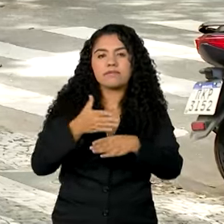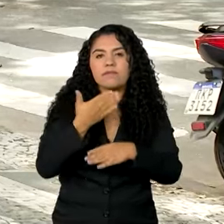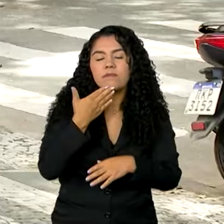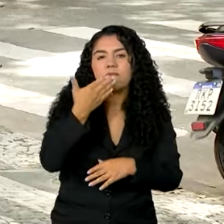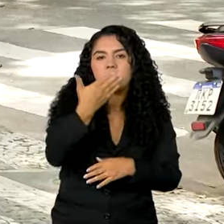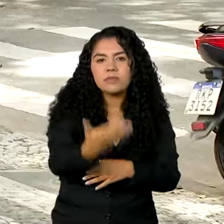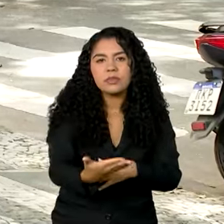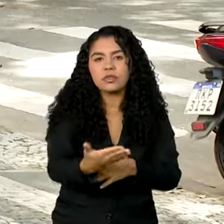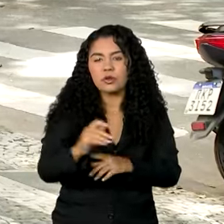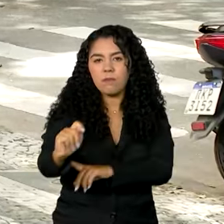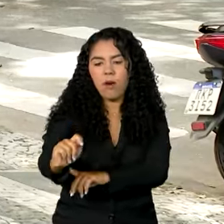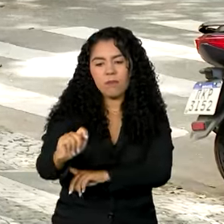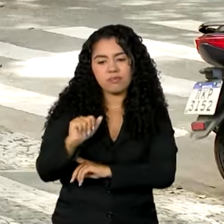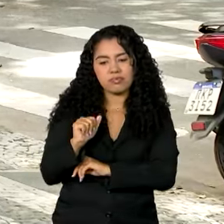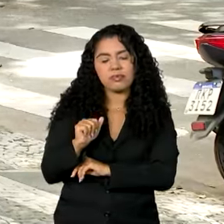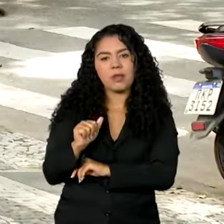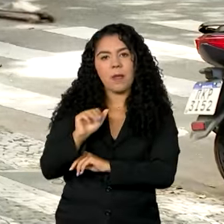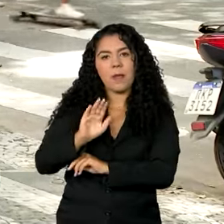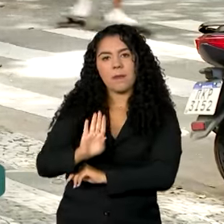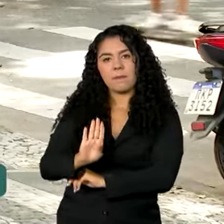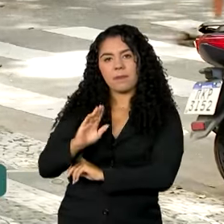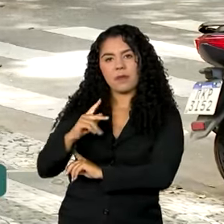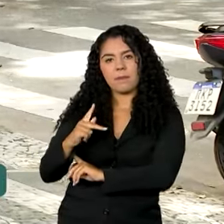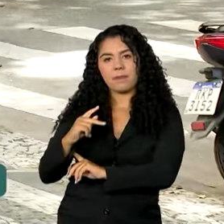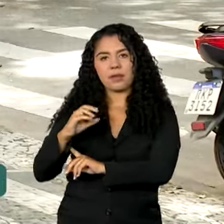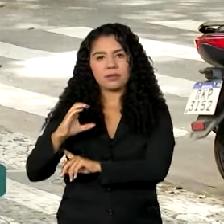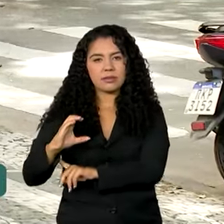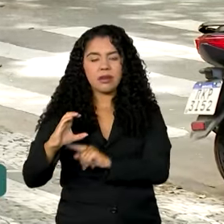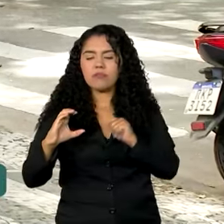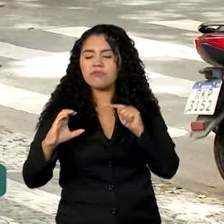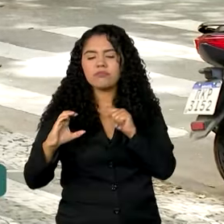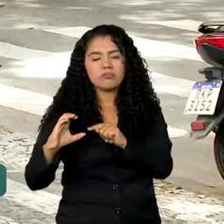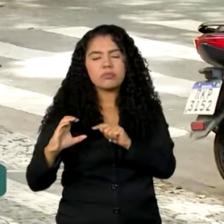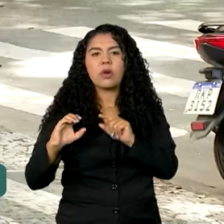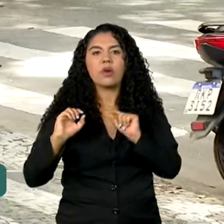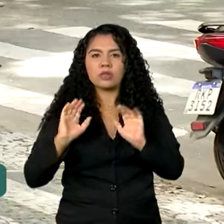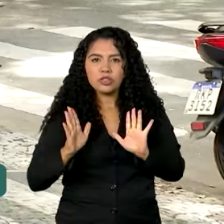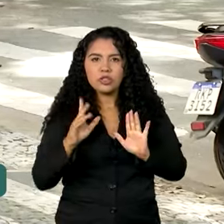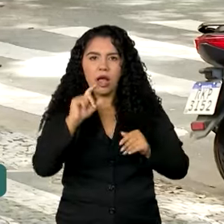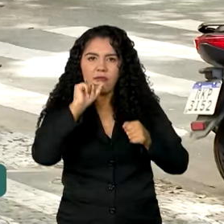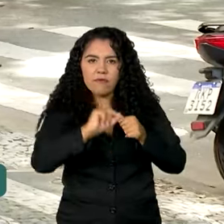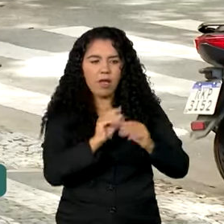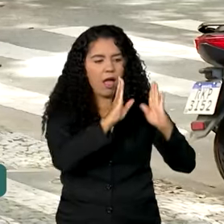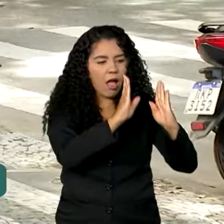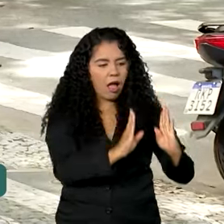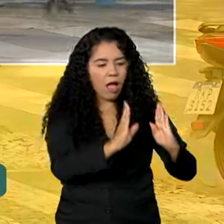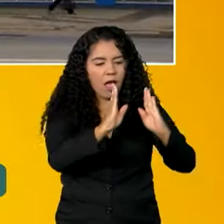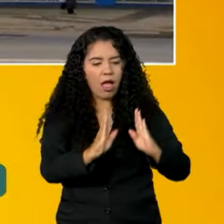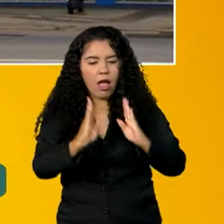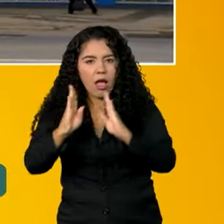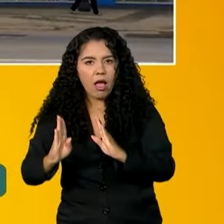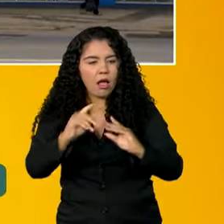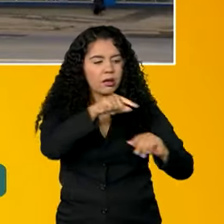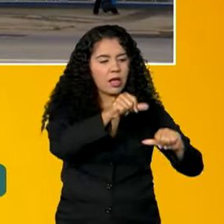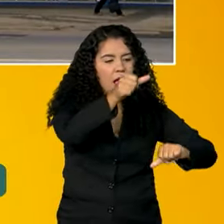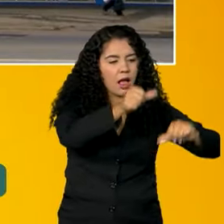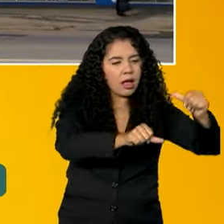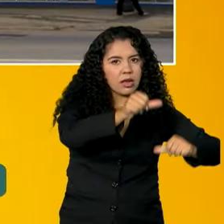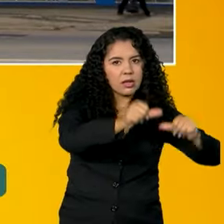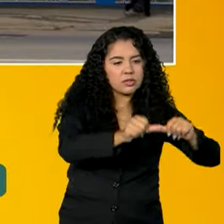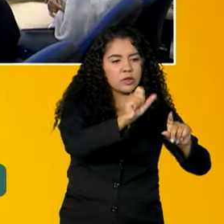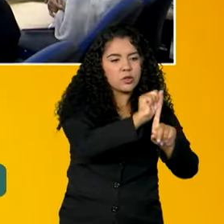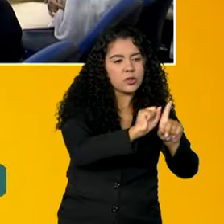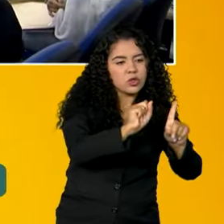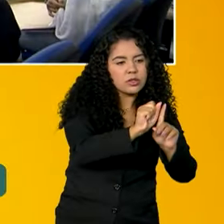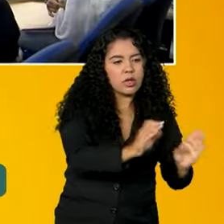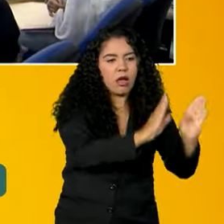o benefício de prestação continuada, o BPC, e que já passou pelas avaliações social e médica. O resultado aparece